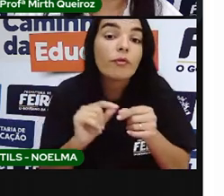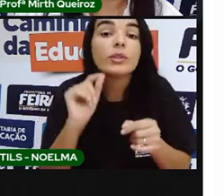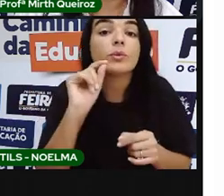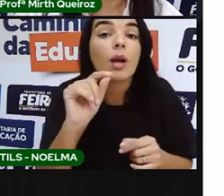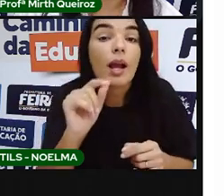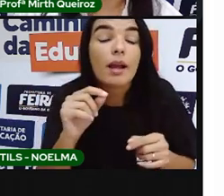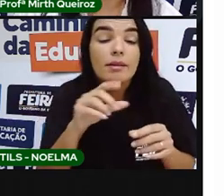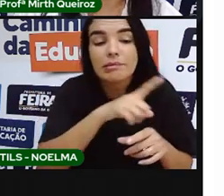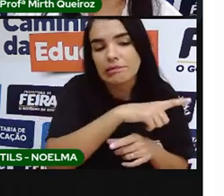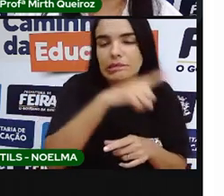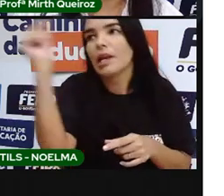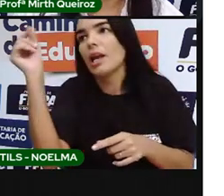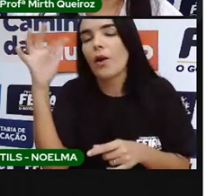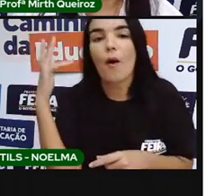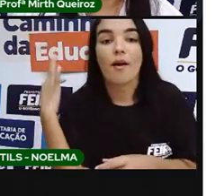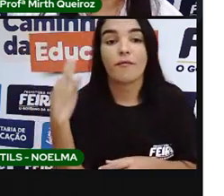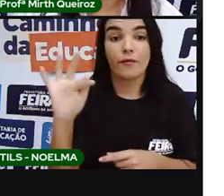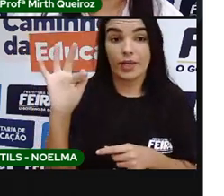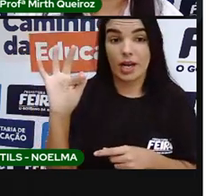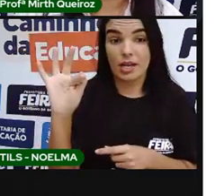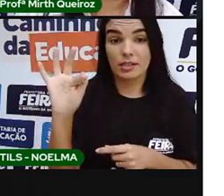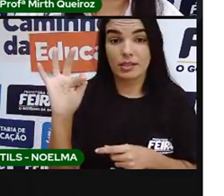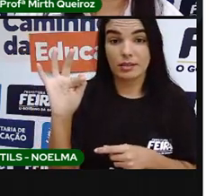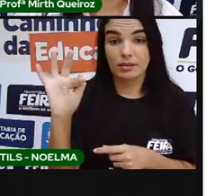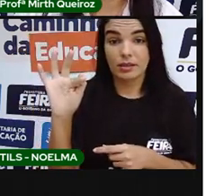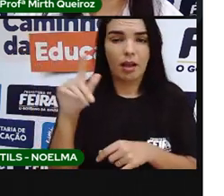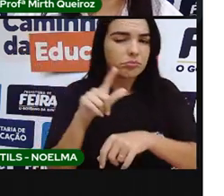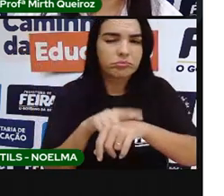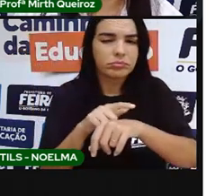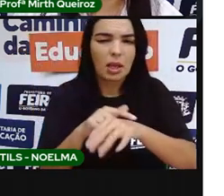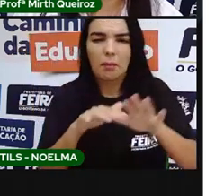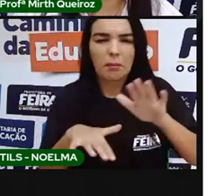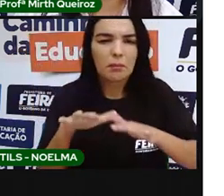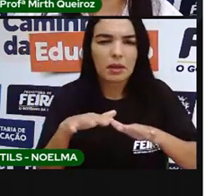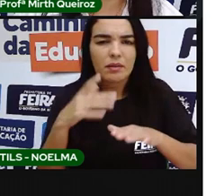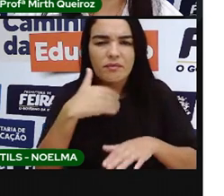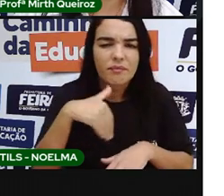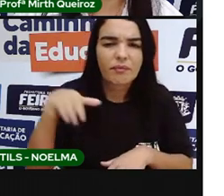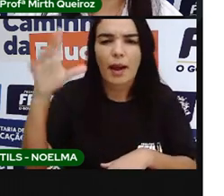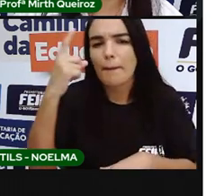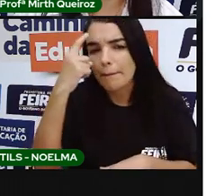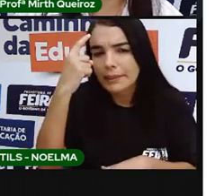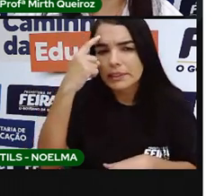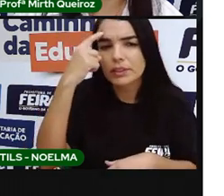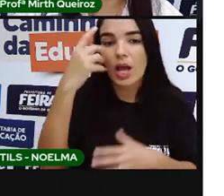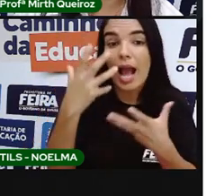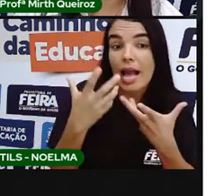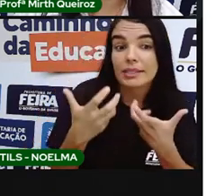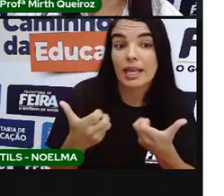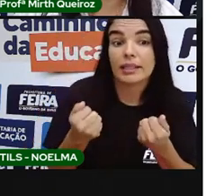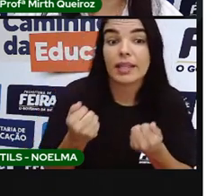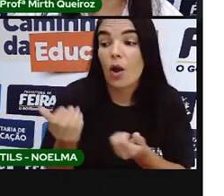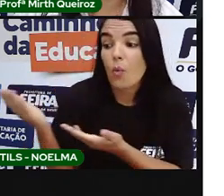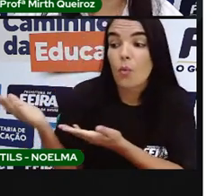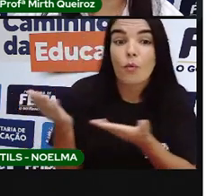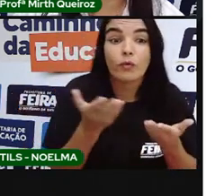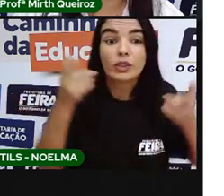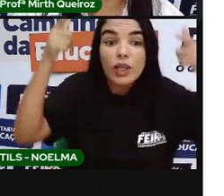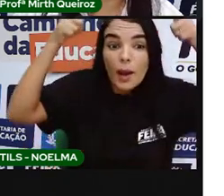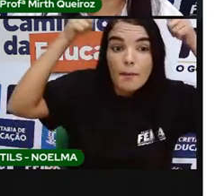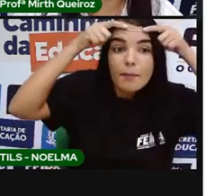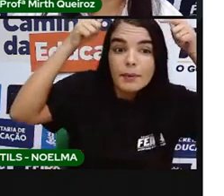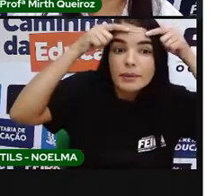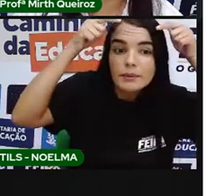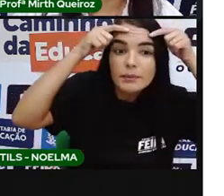sair da França por algum tempo e pensou também em aceitar o convite do imperador